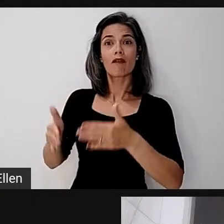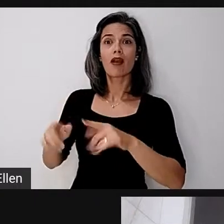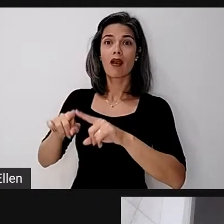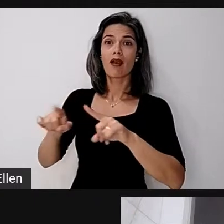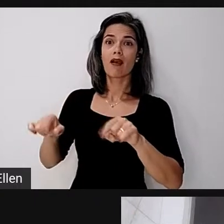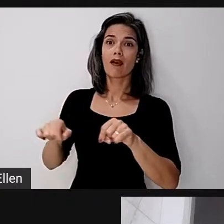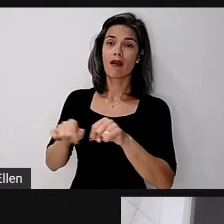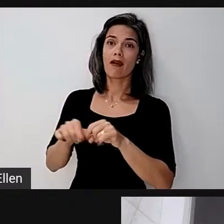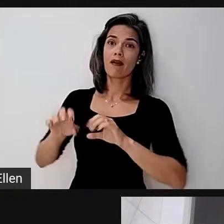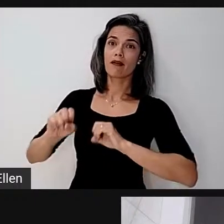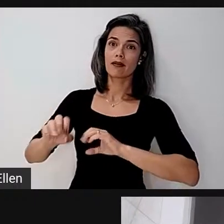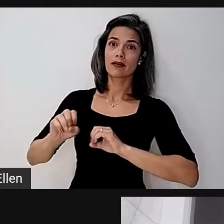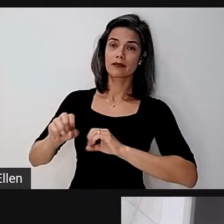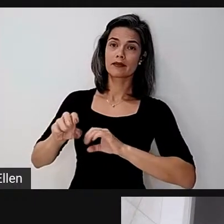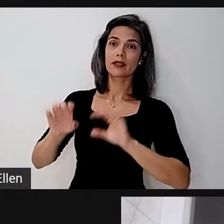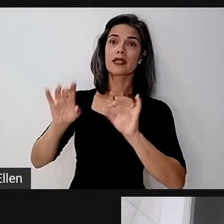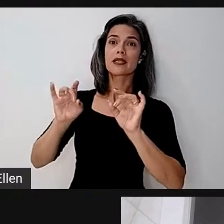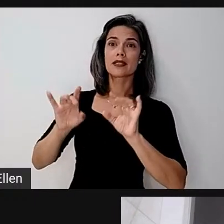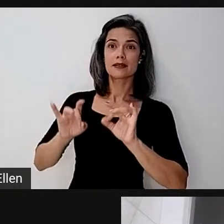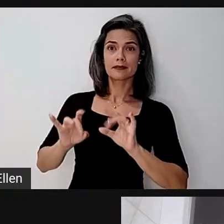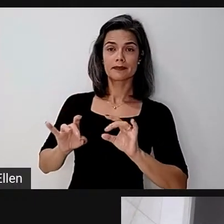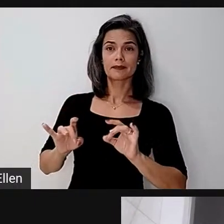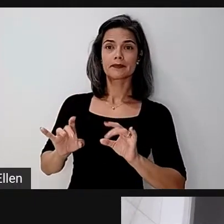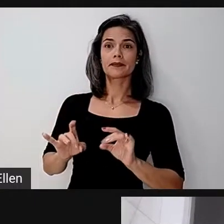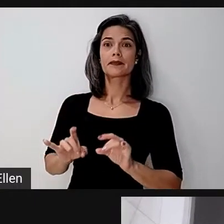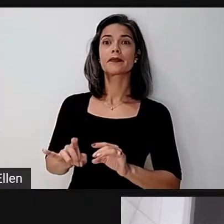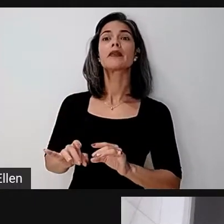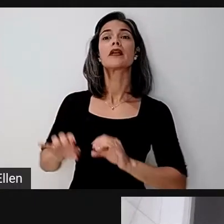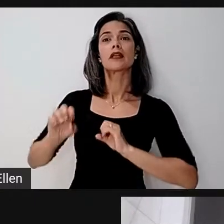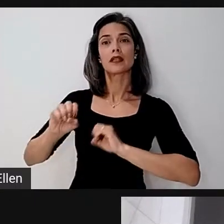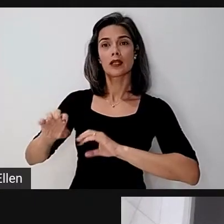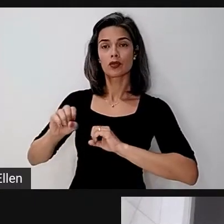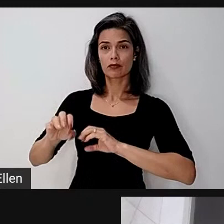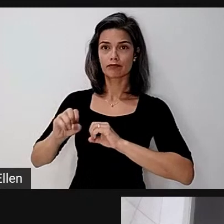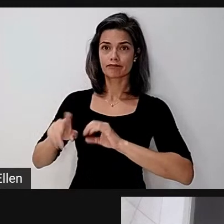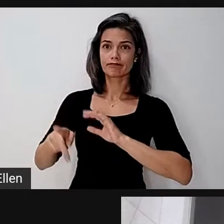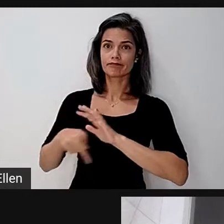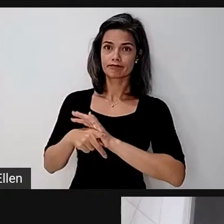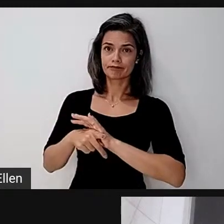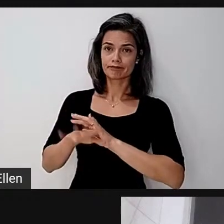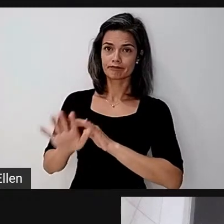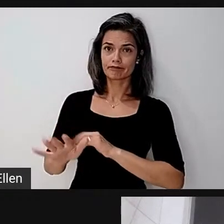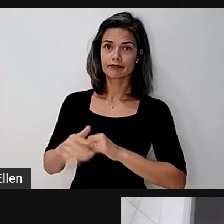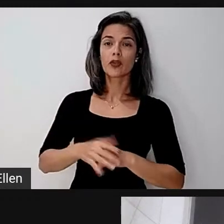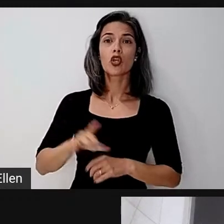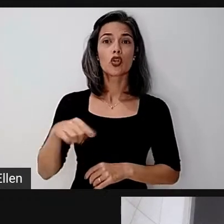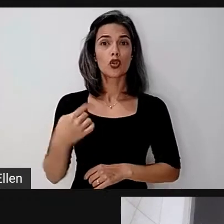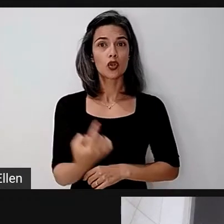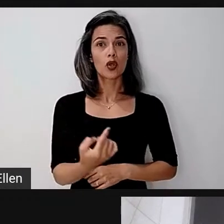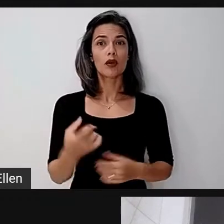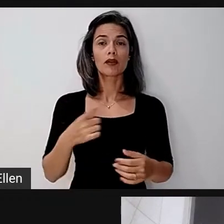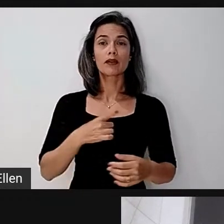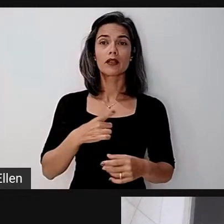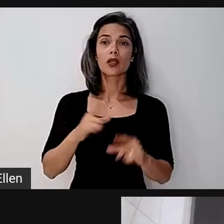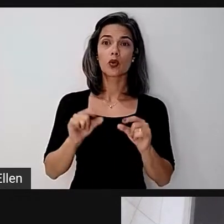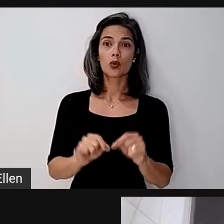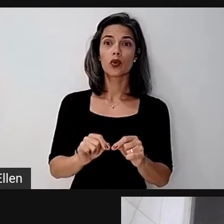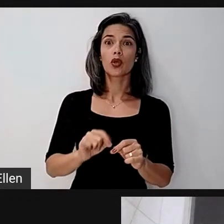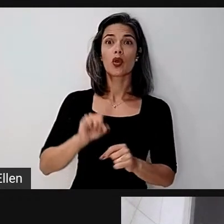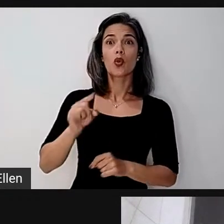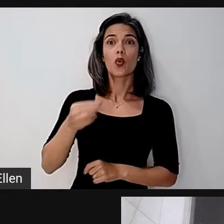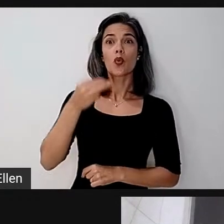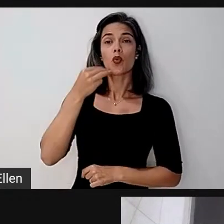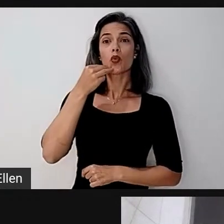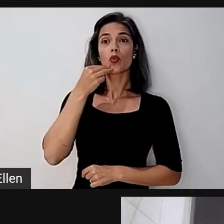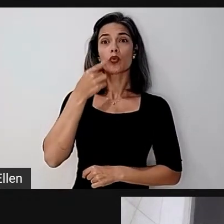atendimento educacional especializado na educação especial. Hoje nós temos a realidade de que 1 milhão, 250